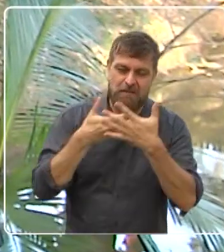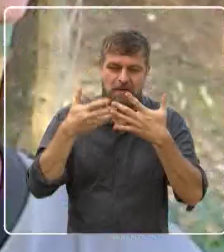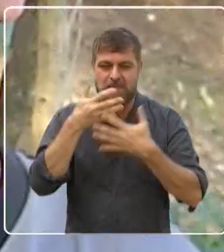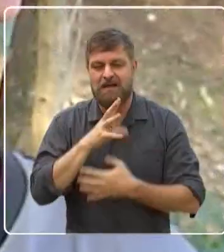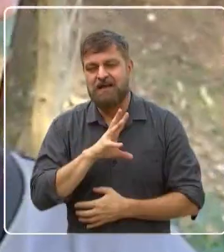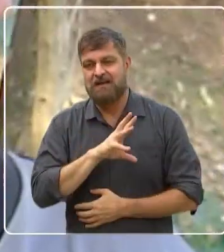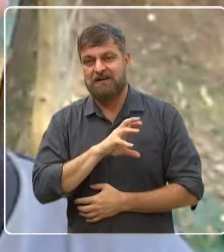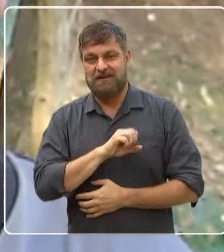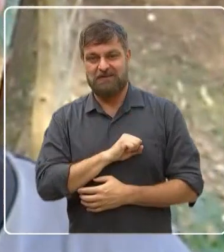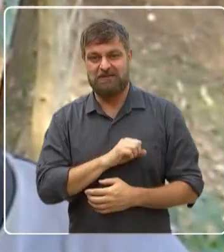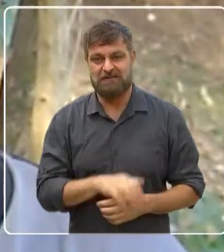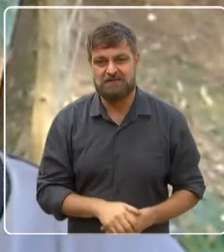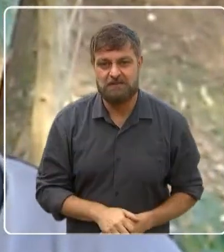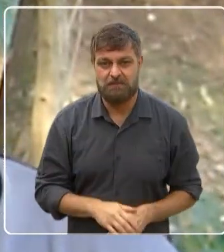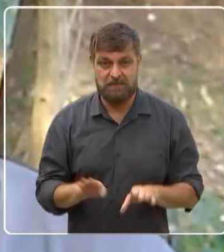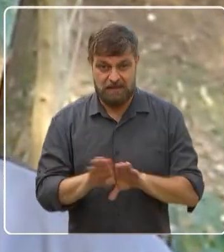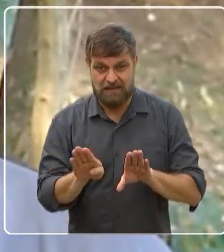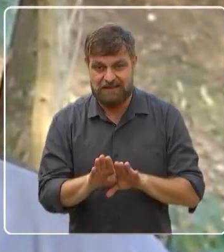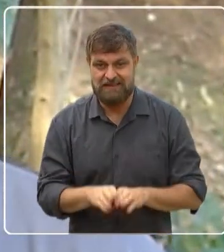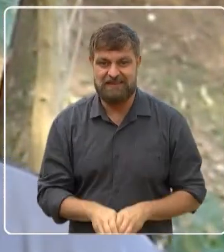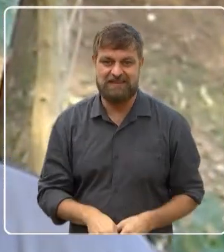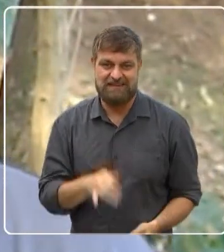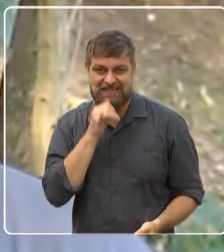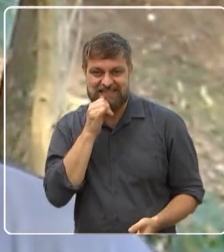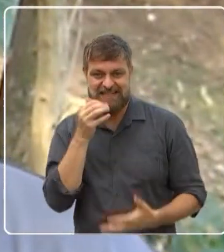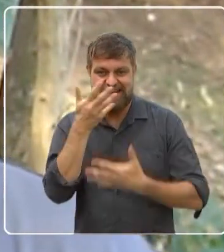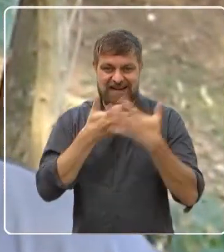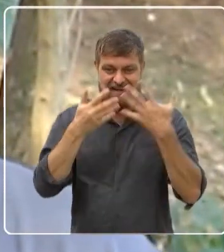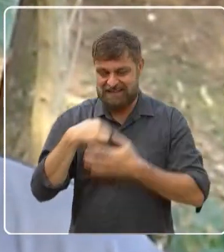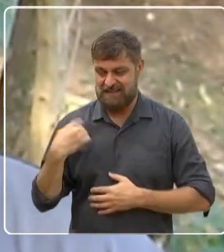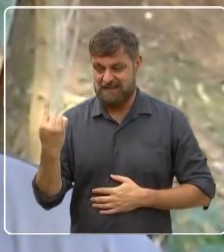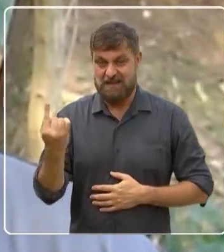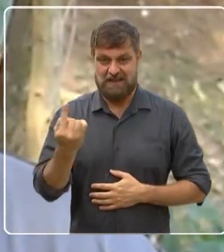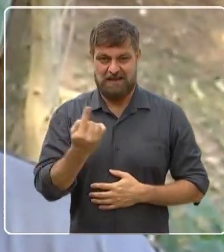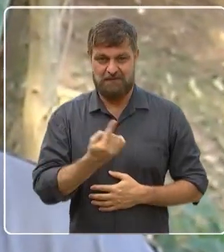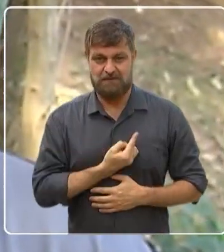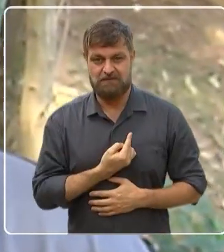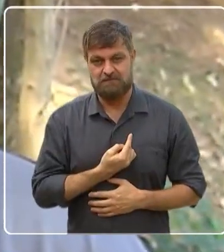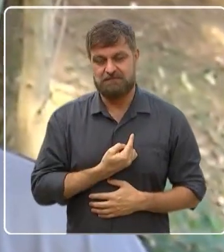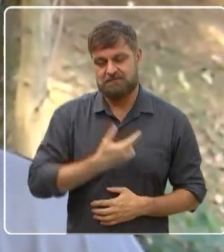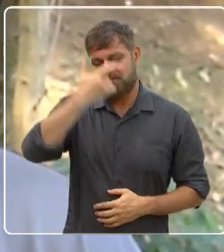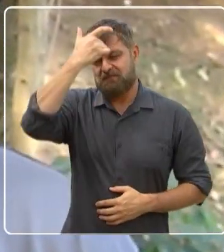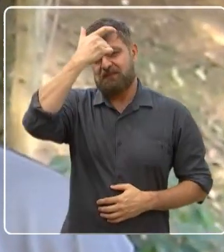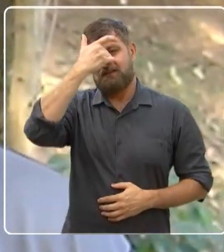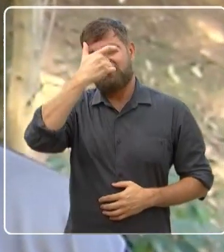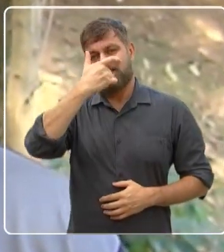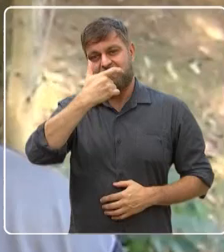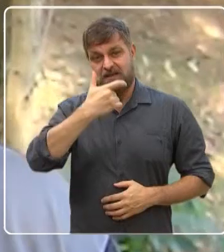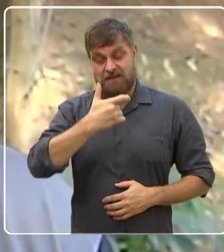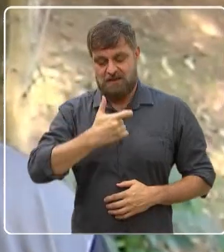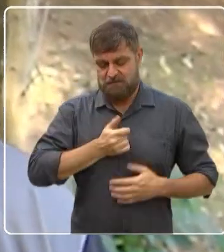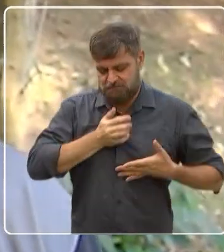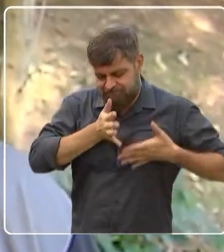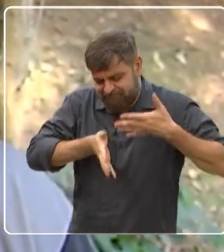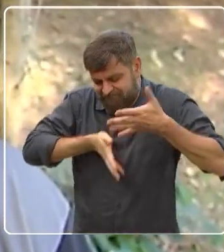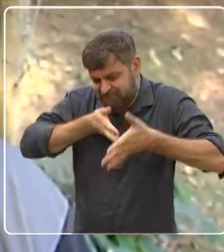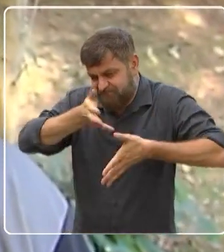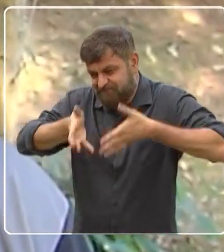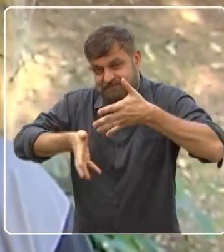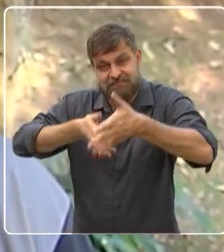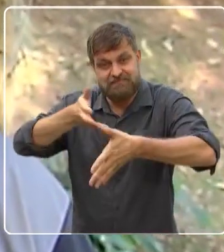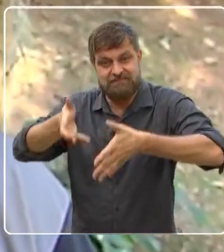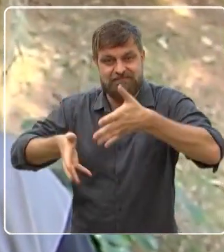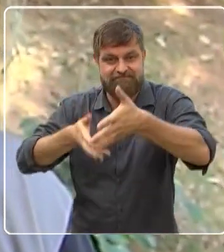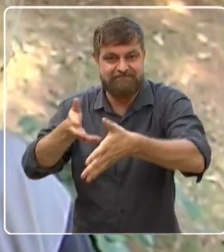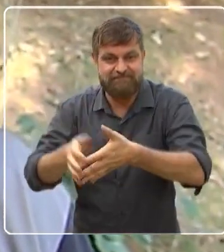canções do rei. Então cante uma música do rei pra gente. Capricha, hein? Eu tenho tanto pra lhe